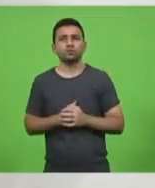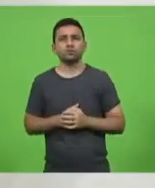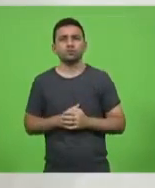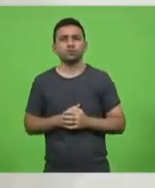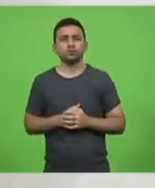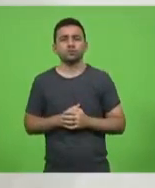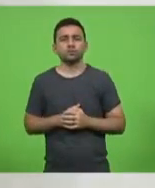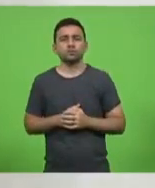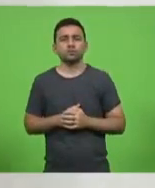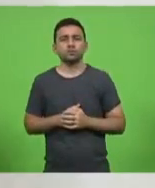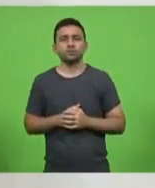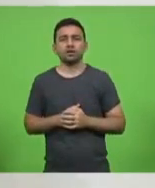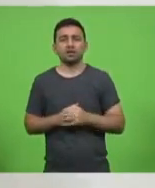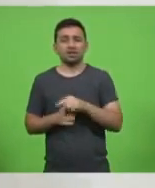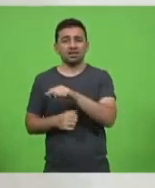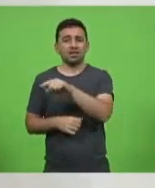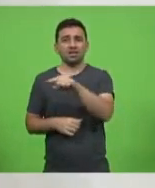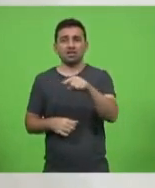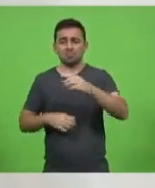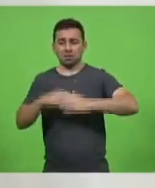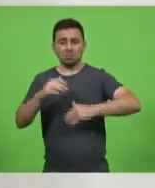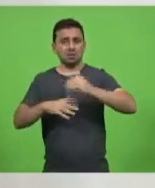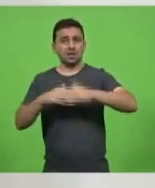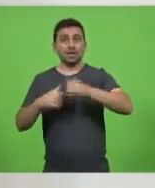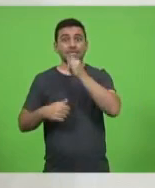que não praticam o bom exemplo